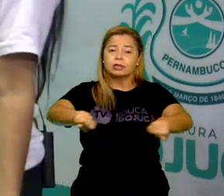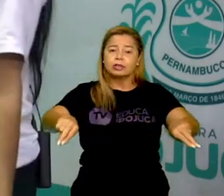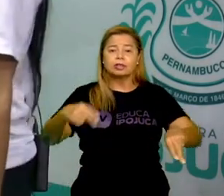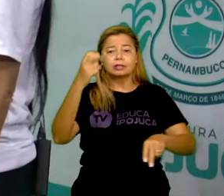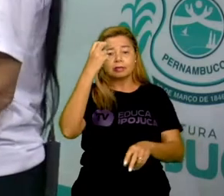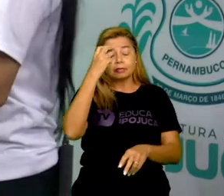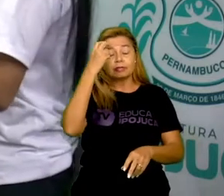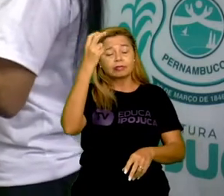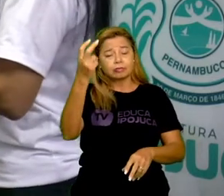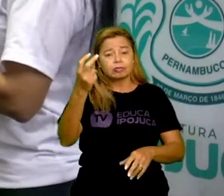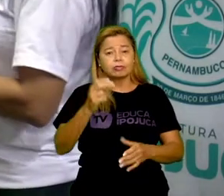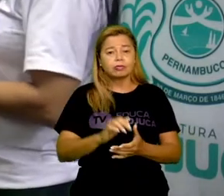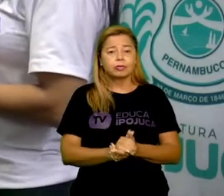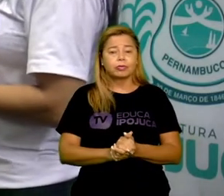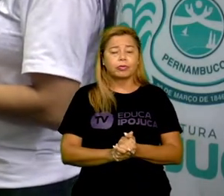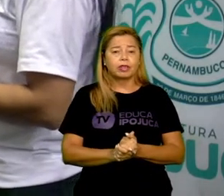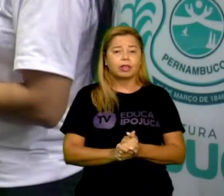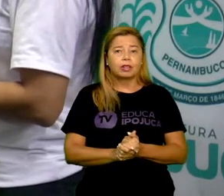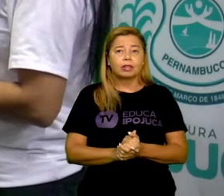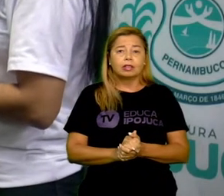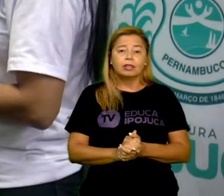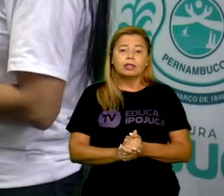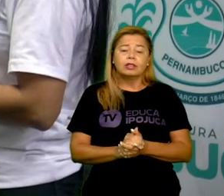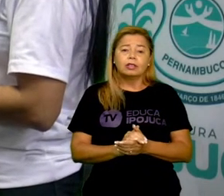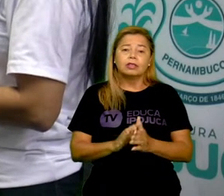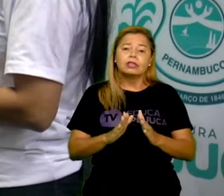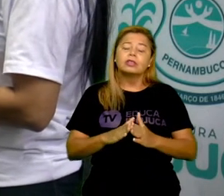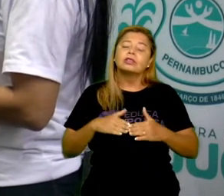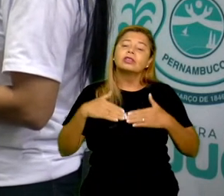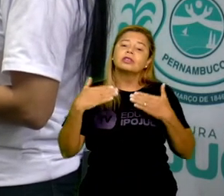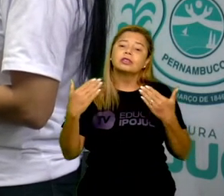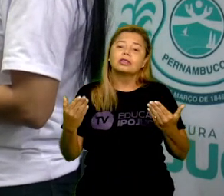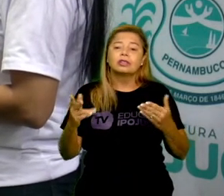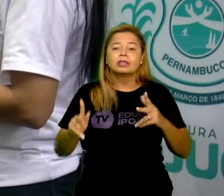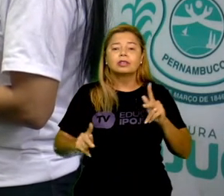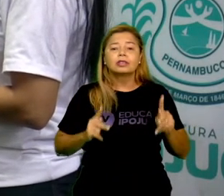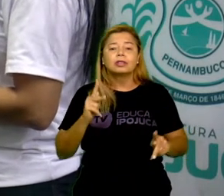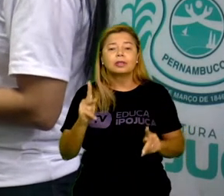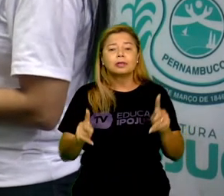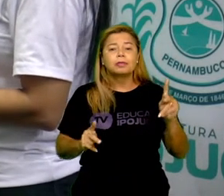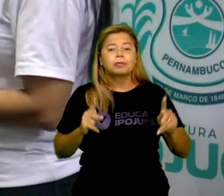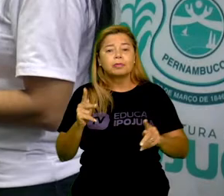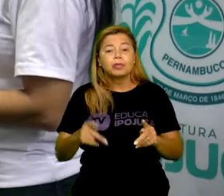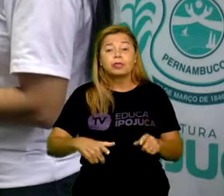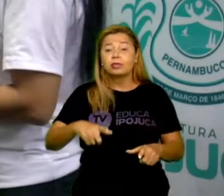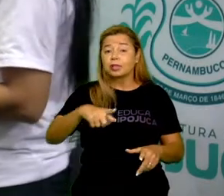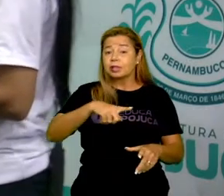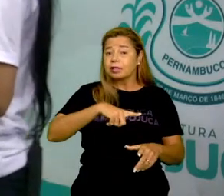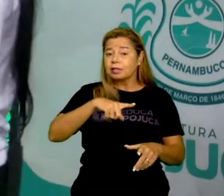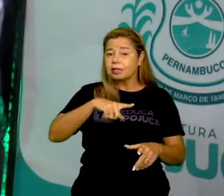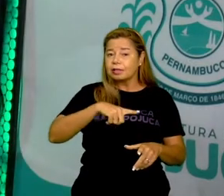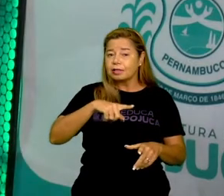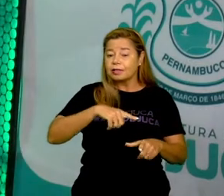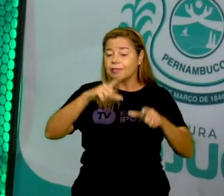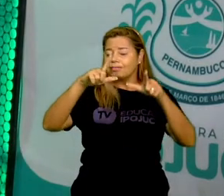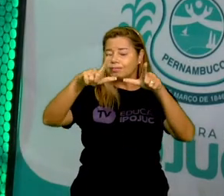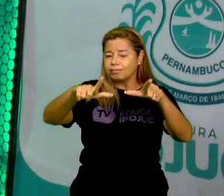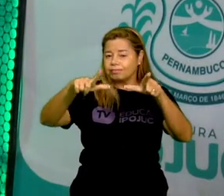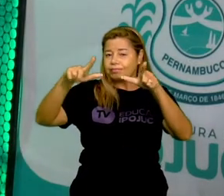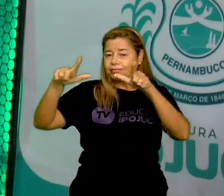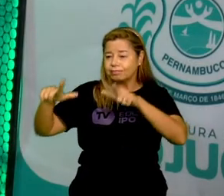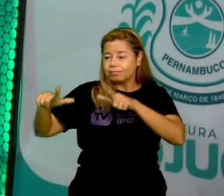E olha aí quais povos, né? Quais povos predominam em cada região? Então, se você